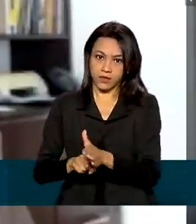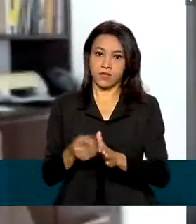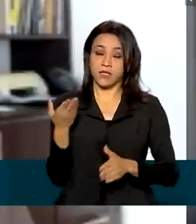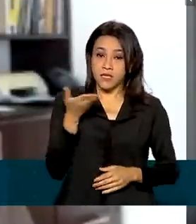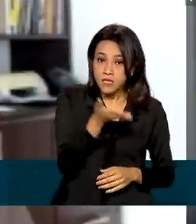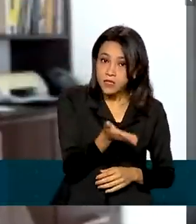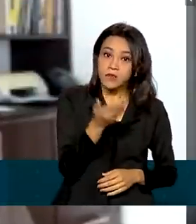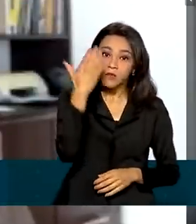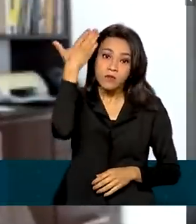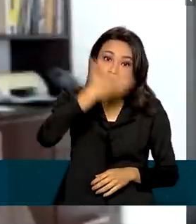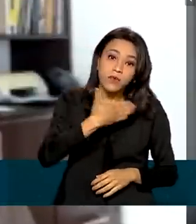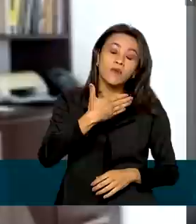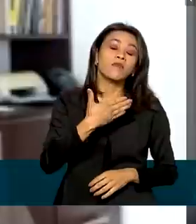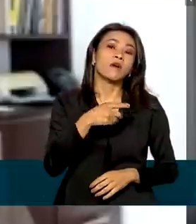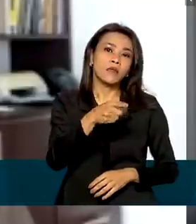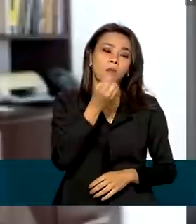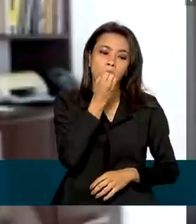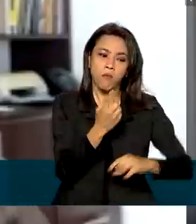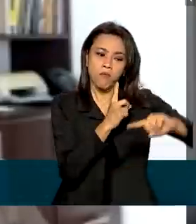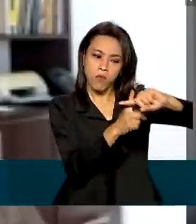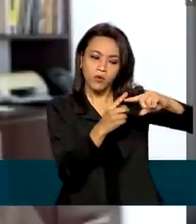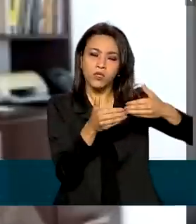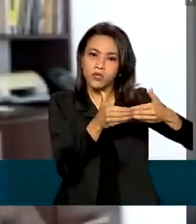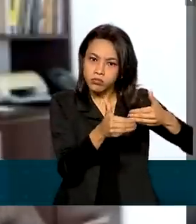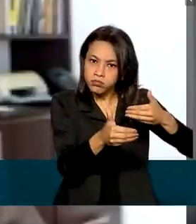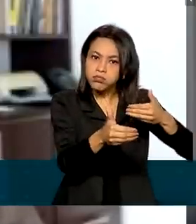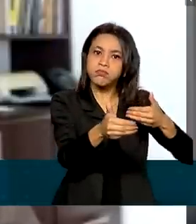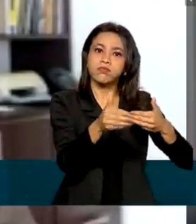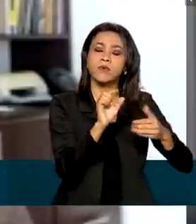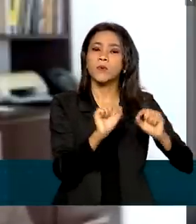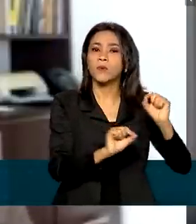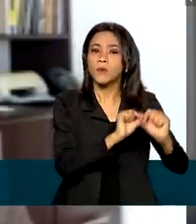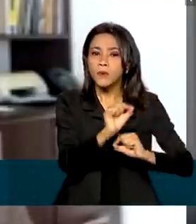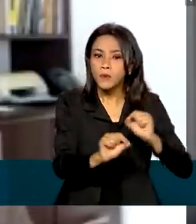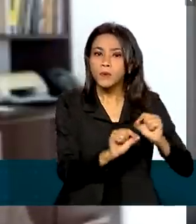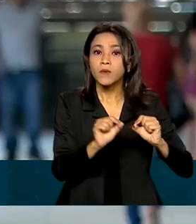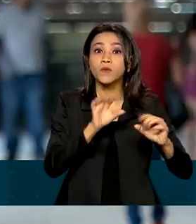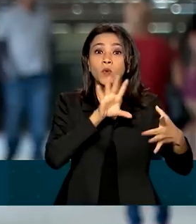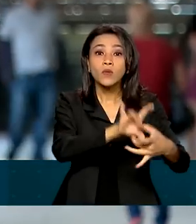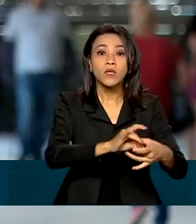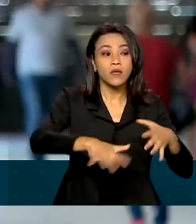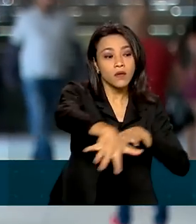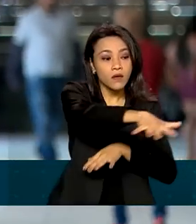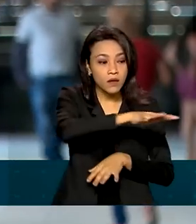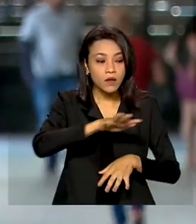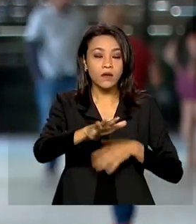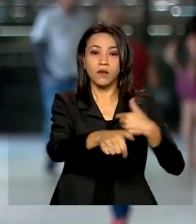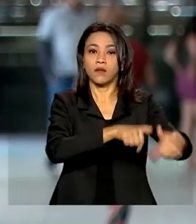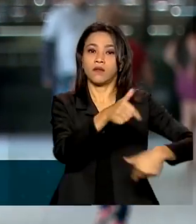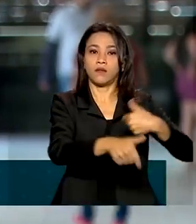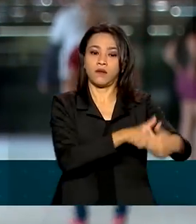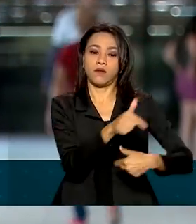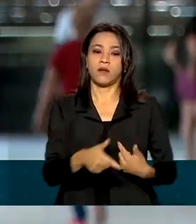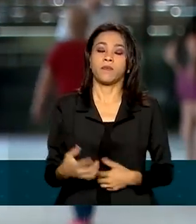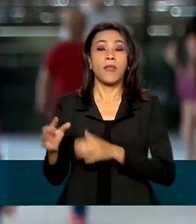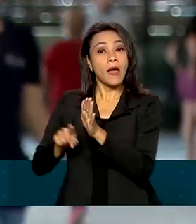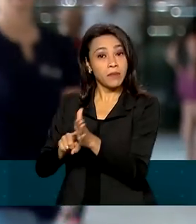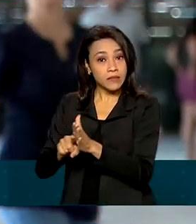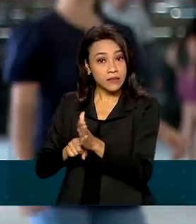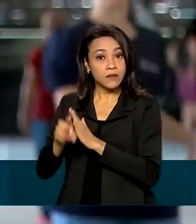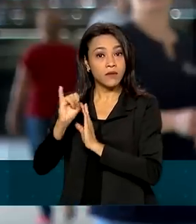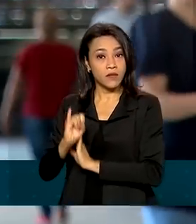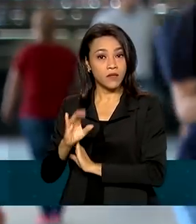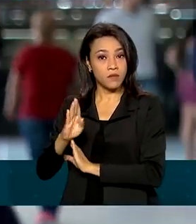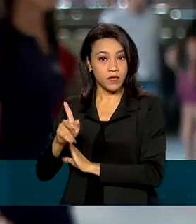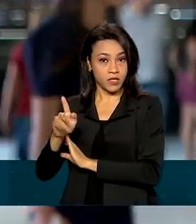demonstrando positivamente a melhoria do ambiente de trabalho. A pesquisa do IBGE mostra ainda que o número